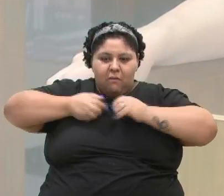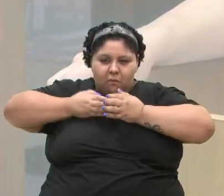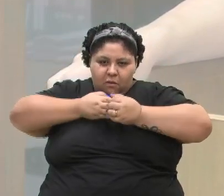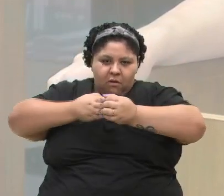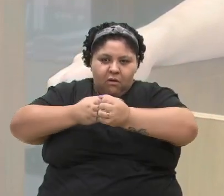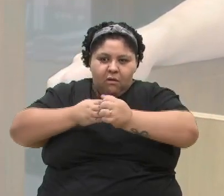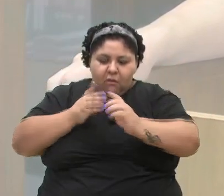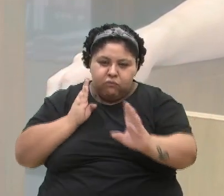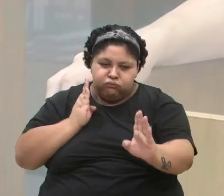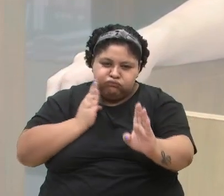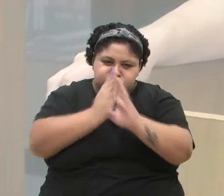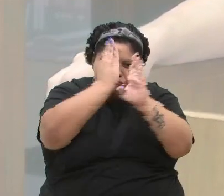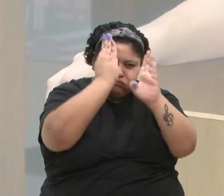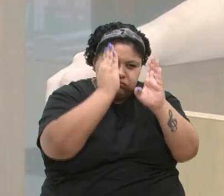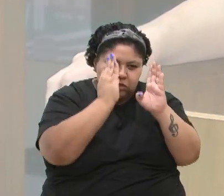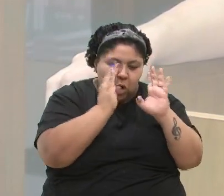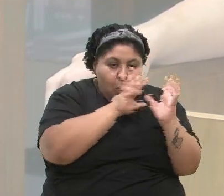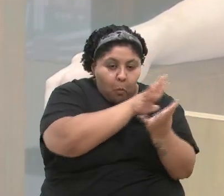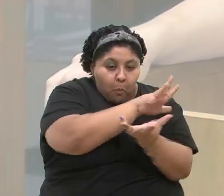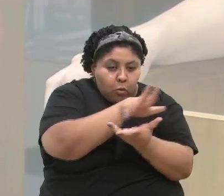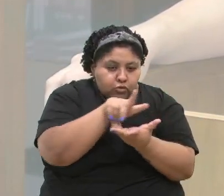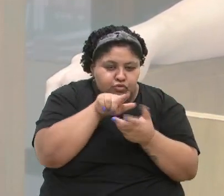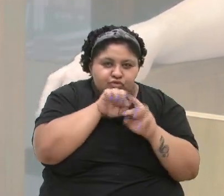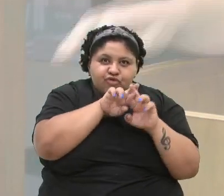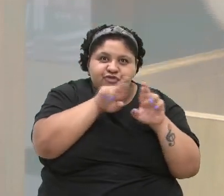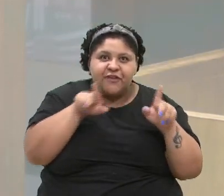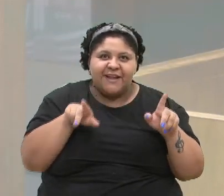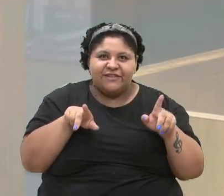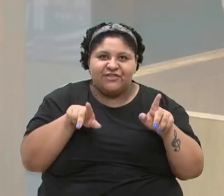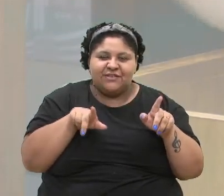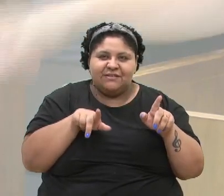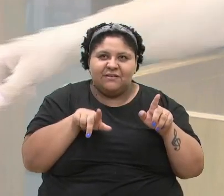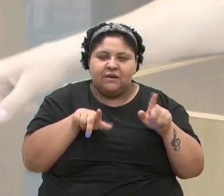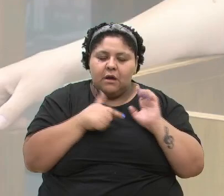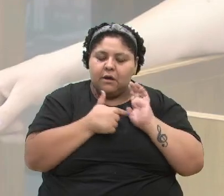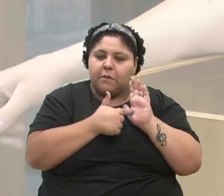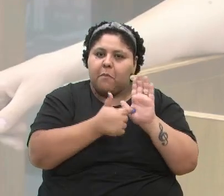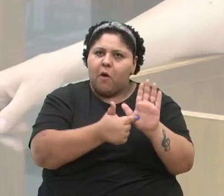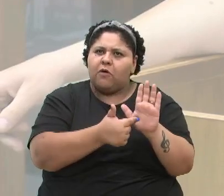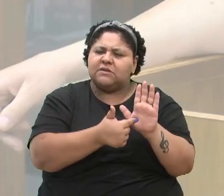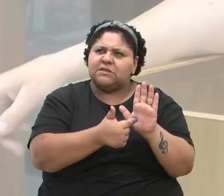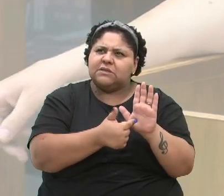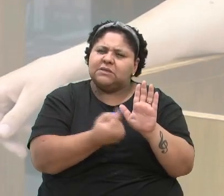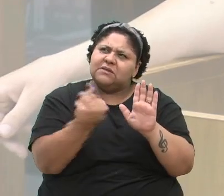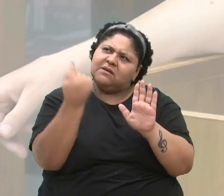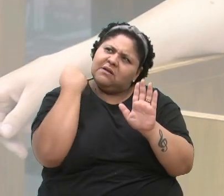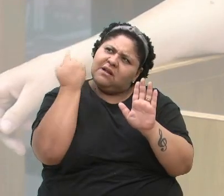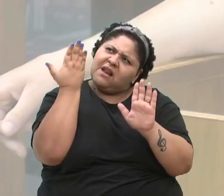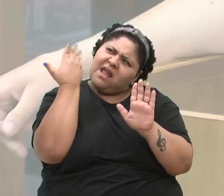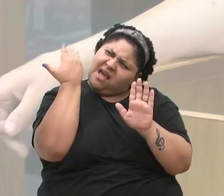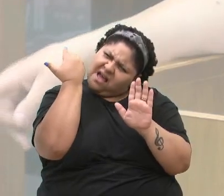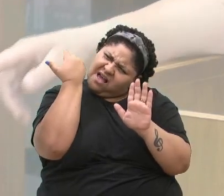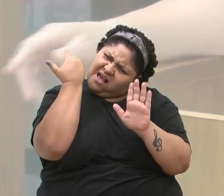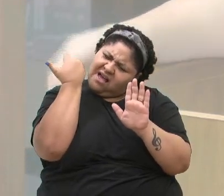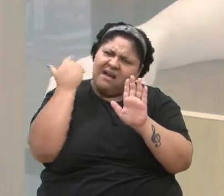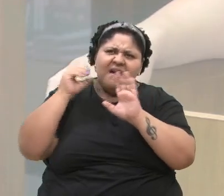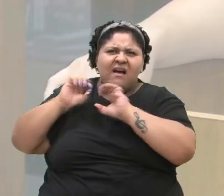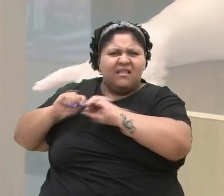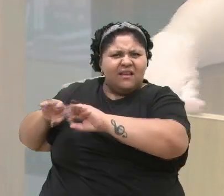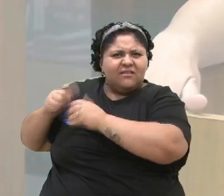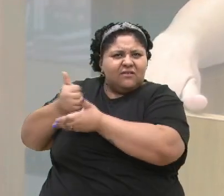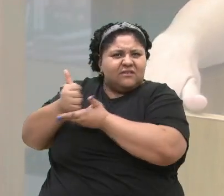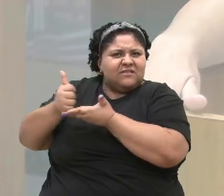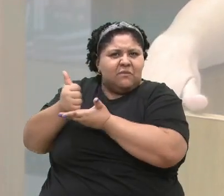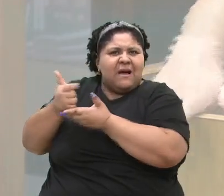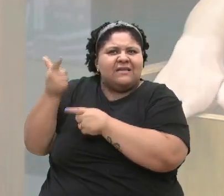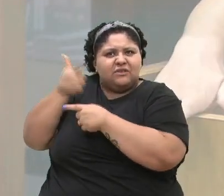descobrir um universo novo que reflete lá na educação básica e os problemas que nós